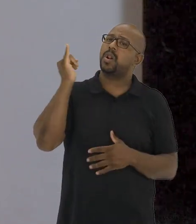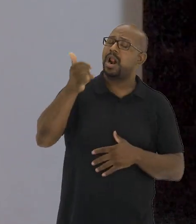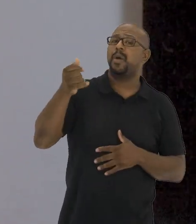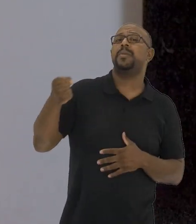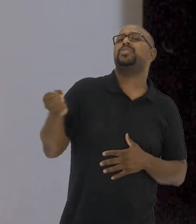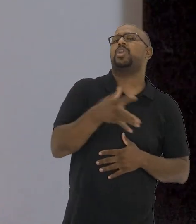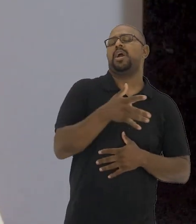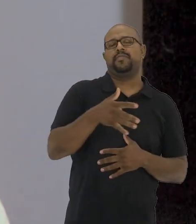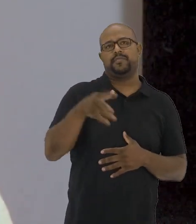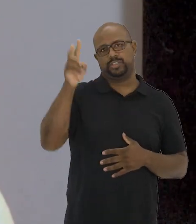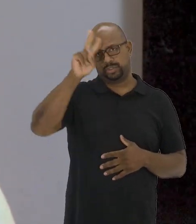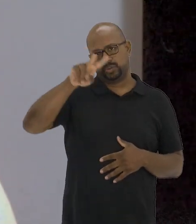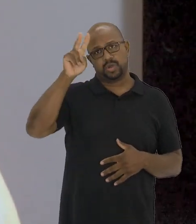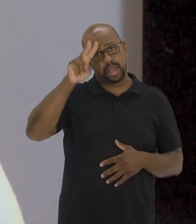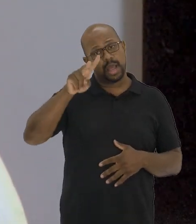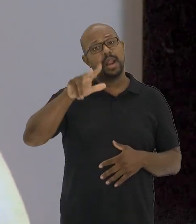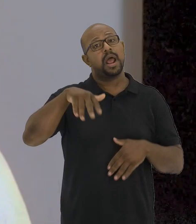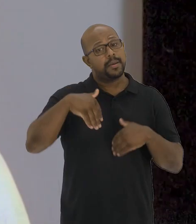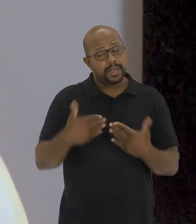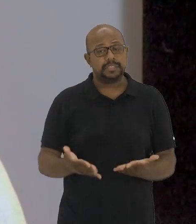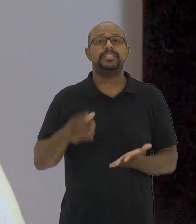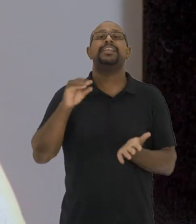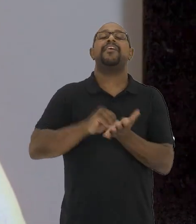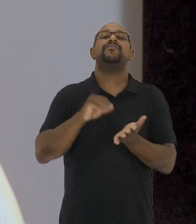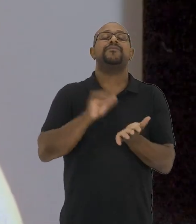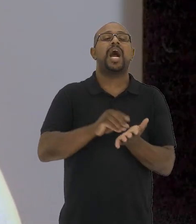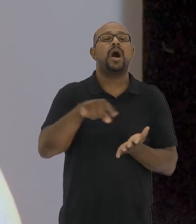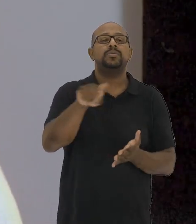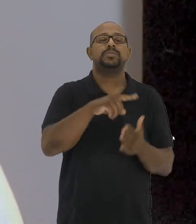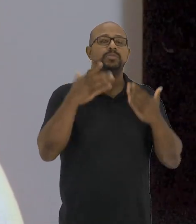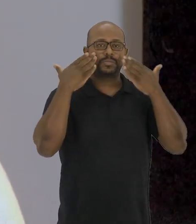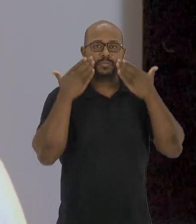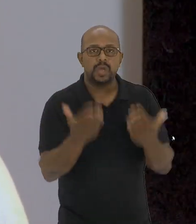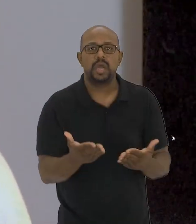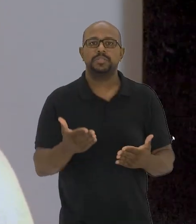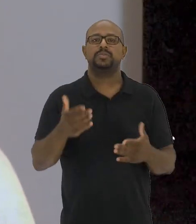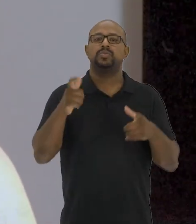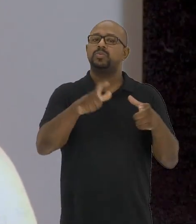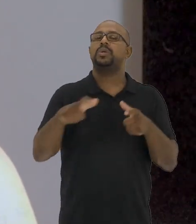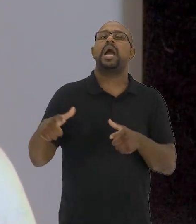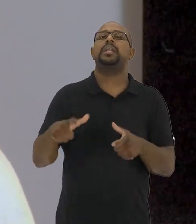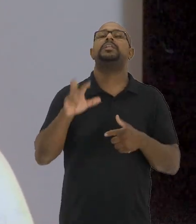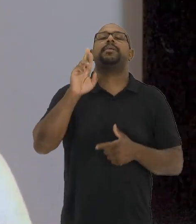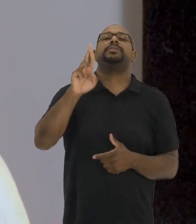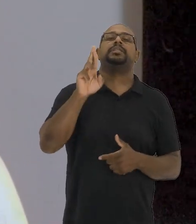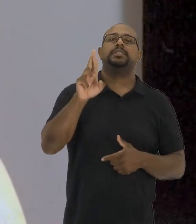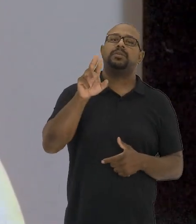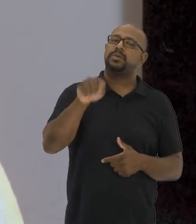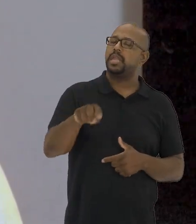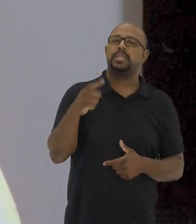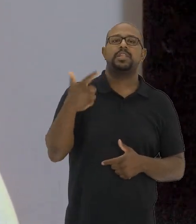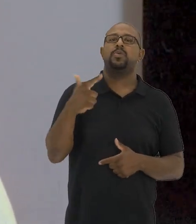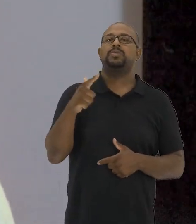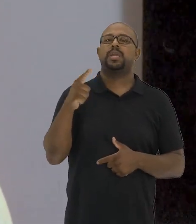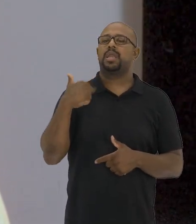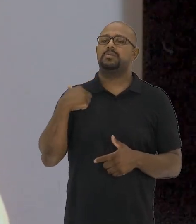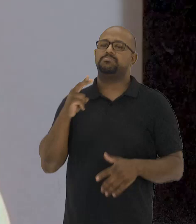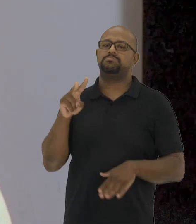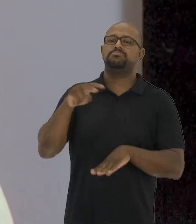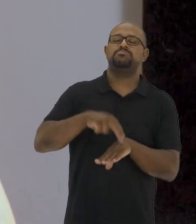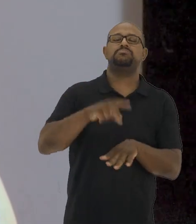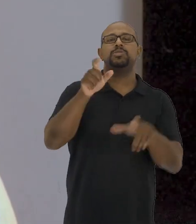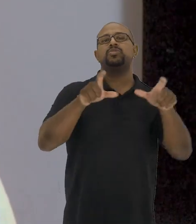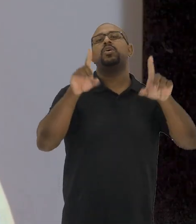preciso contar uma nova história a partir das invisibilidades, a partir dos lugares de representação